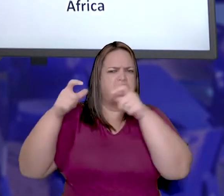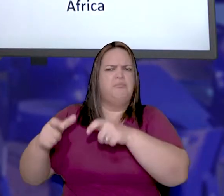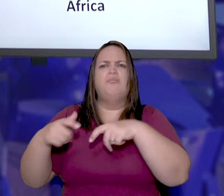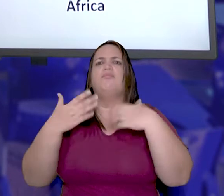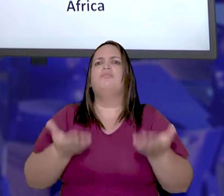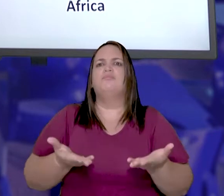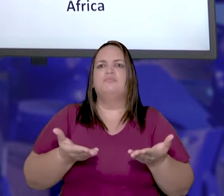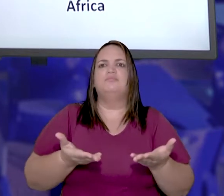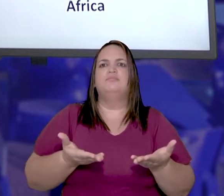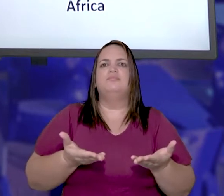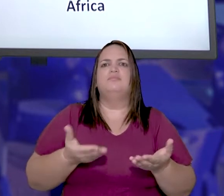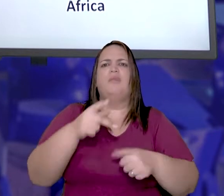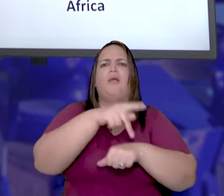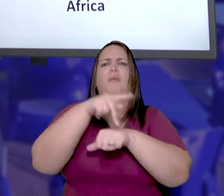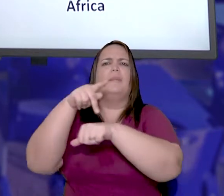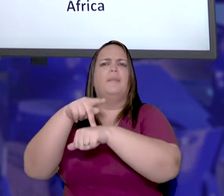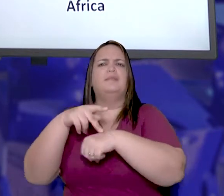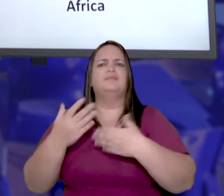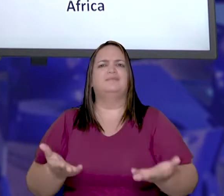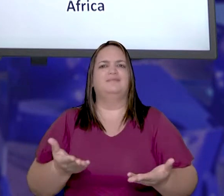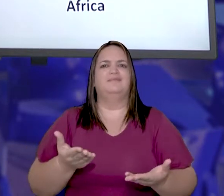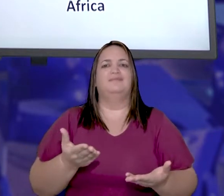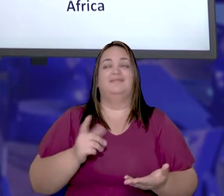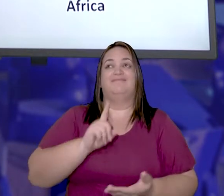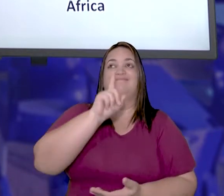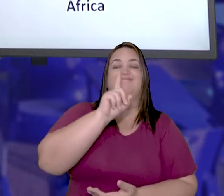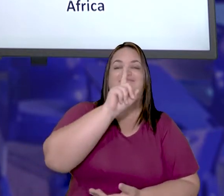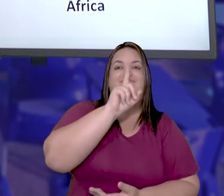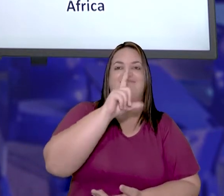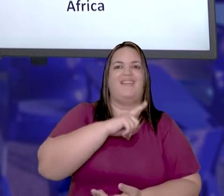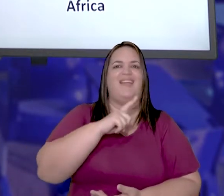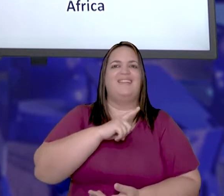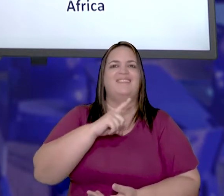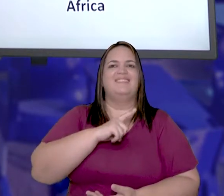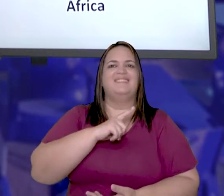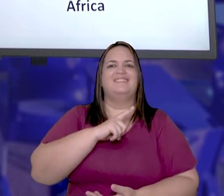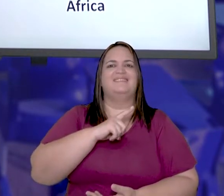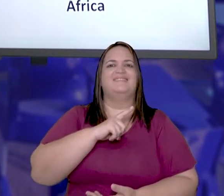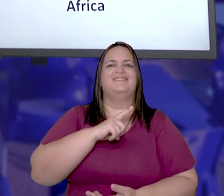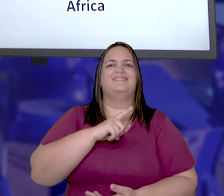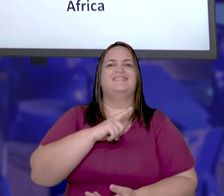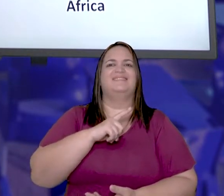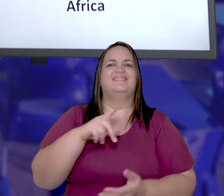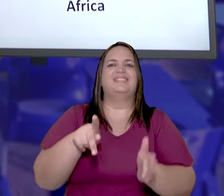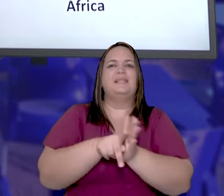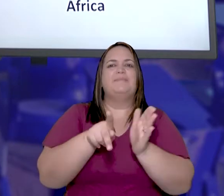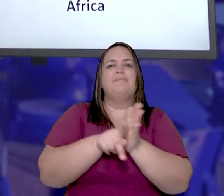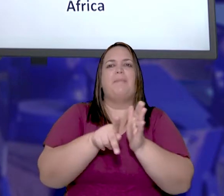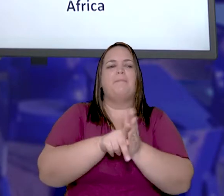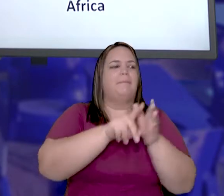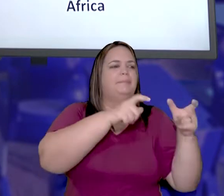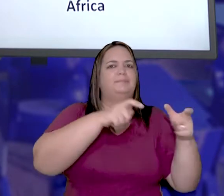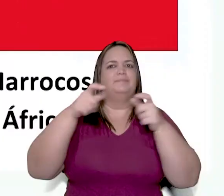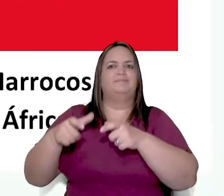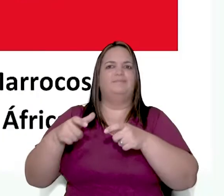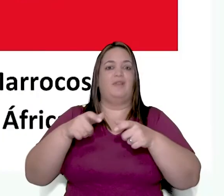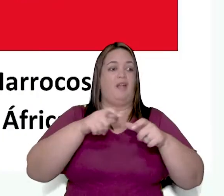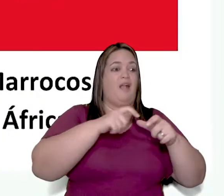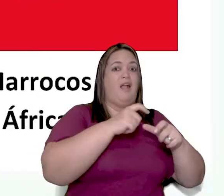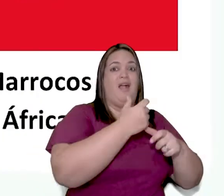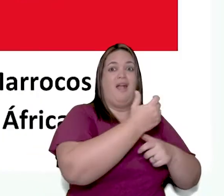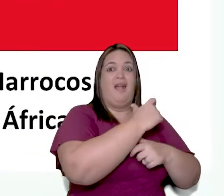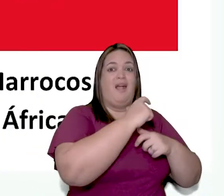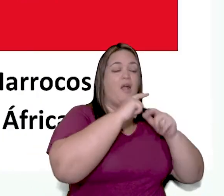representam? Então, temos aqui, a imagem natural estava representando os Estados Unidos